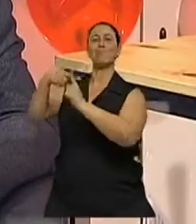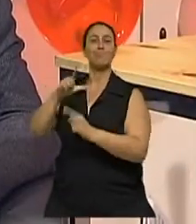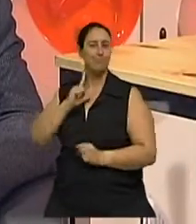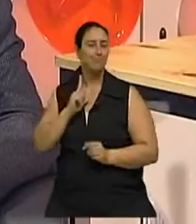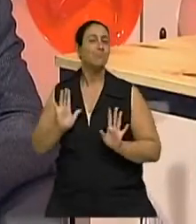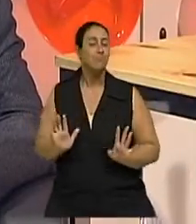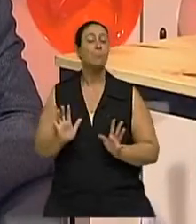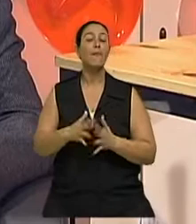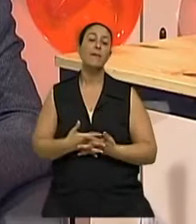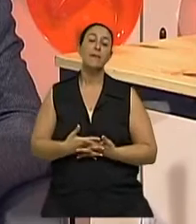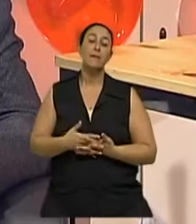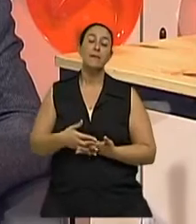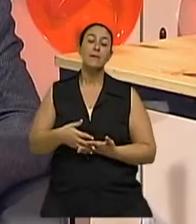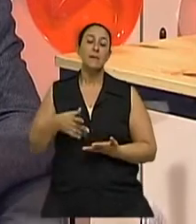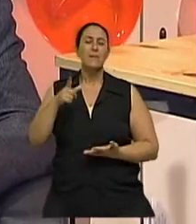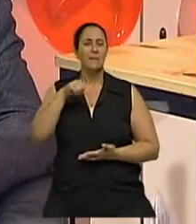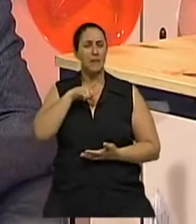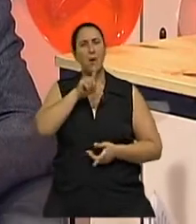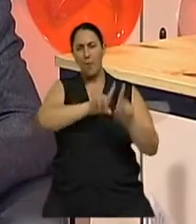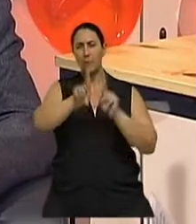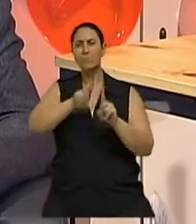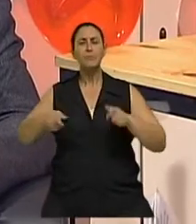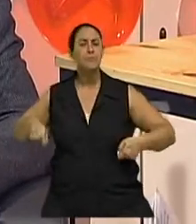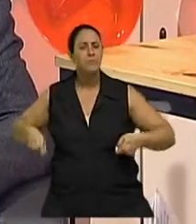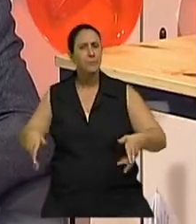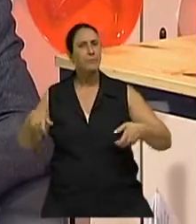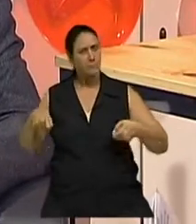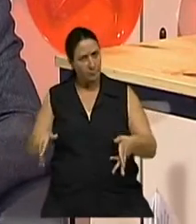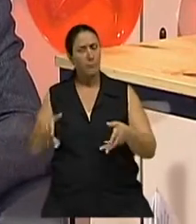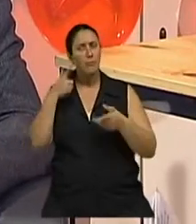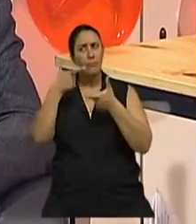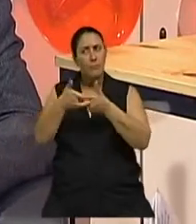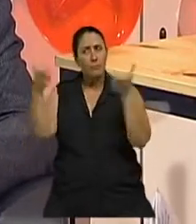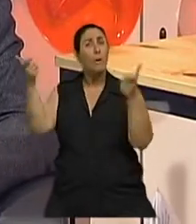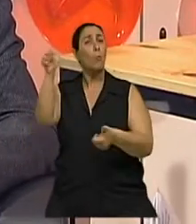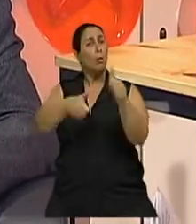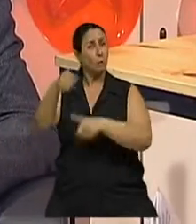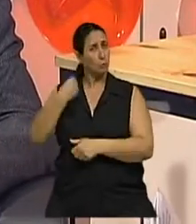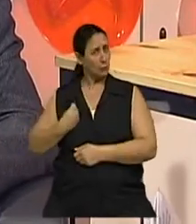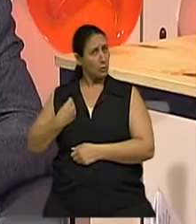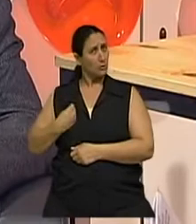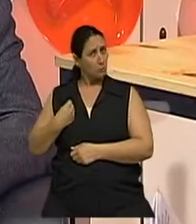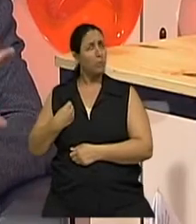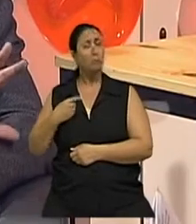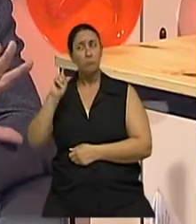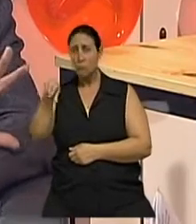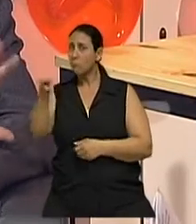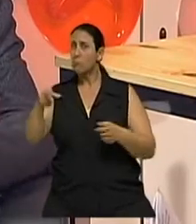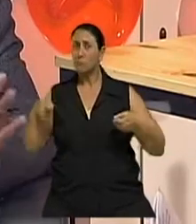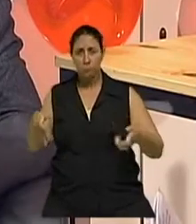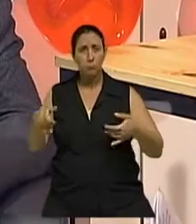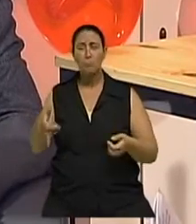clássico, né? Com cadeirantes, né? Mostrando que o nível de qualidade de vida dos cadeirantes foi muito semelhante das